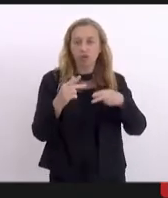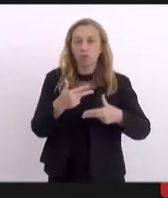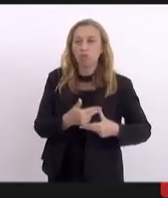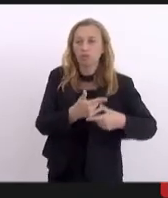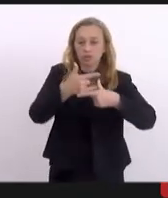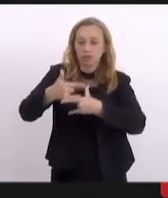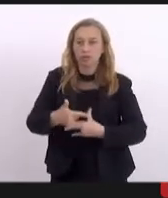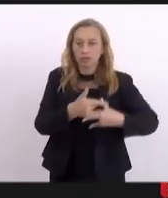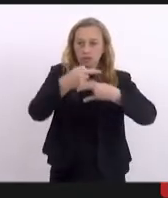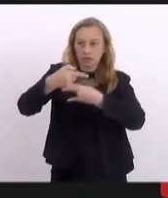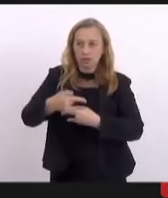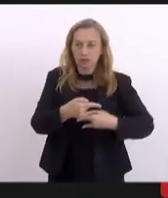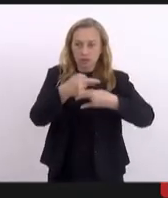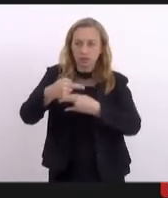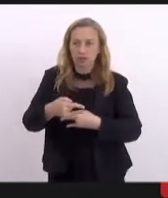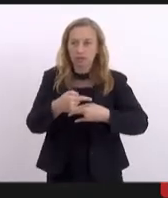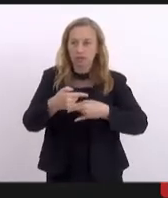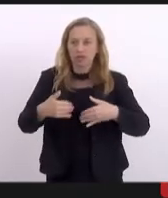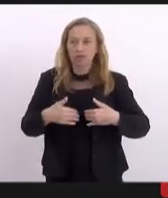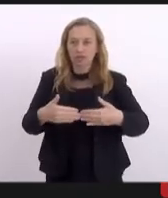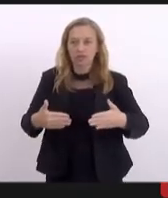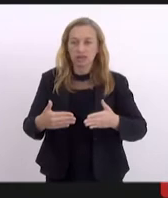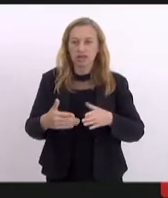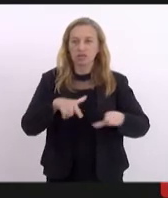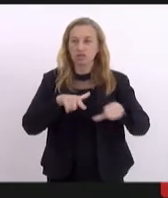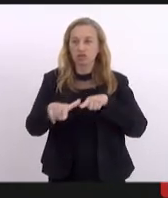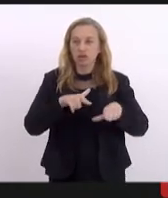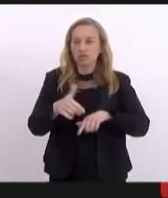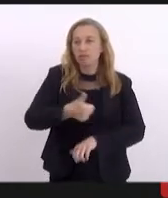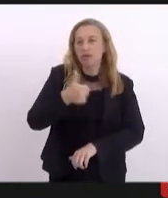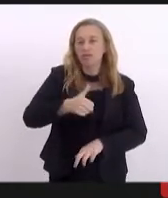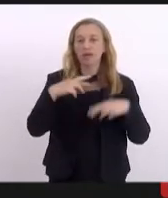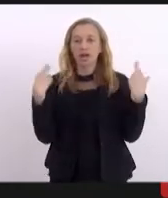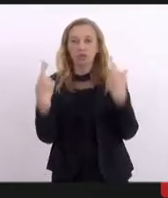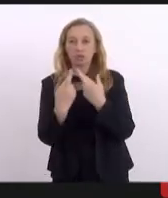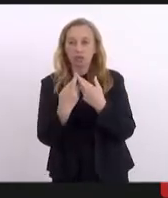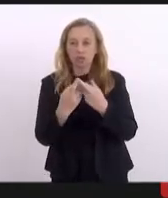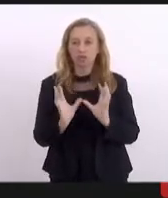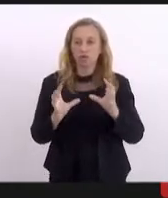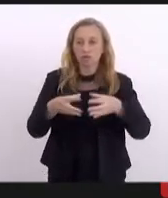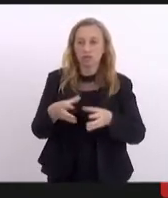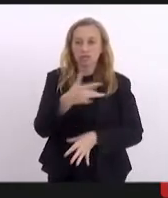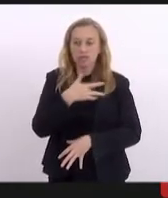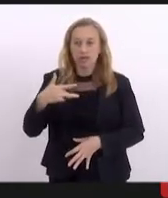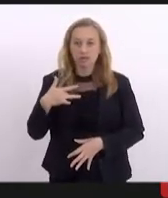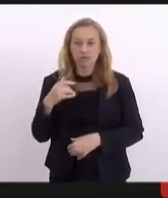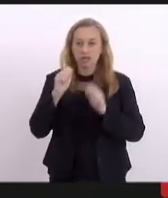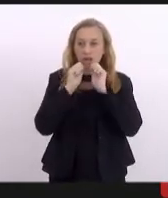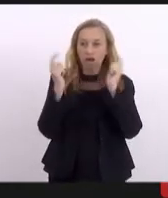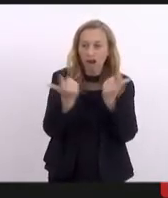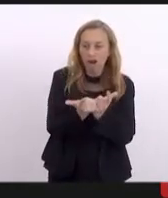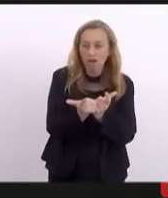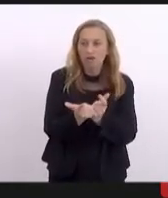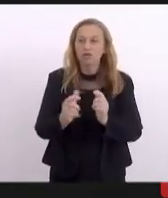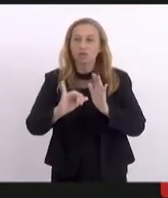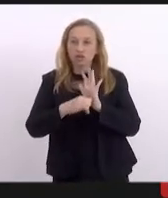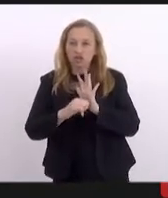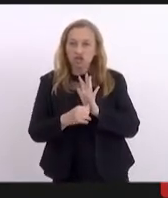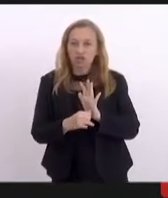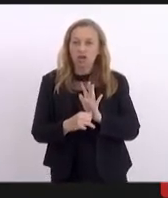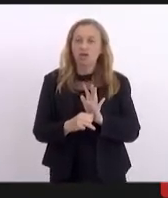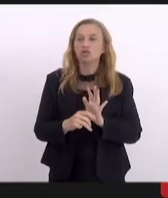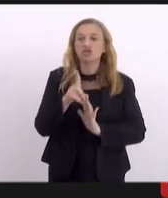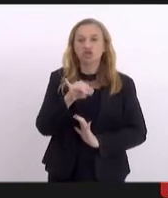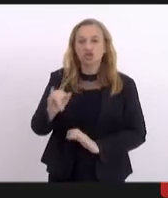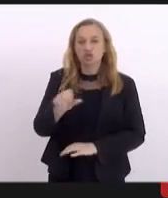havendo o número regimental, declaro abertos os trabalhos para a primeira reunião ordinária da Comissão de Saúde da Alerte, conforme edital publicado